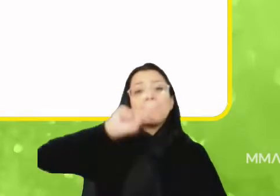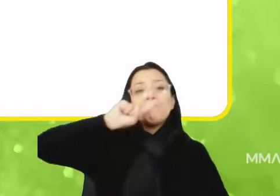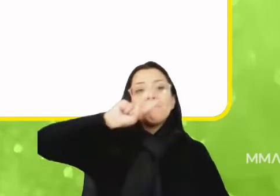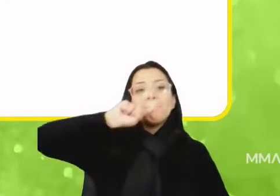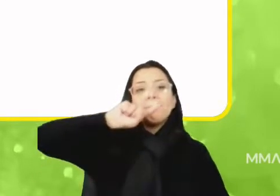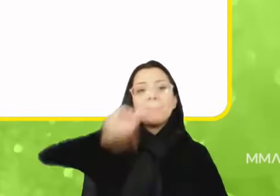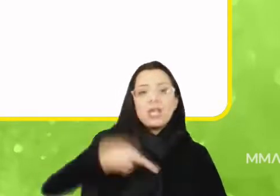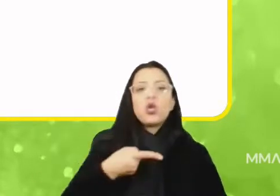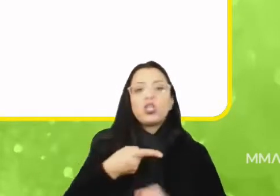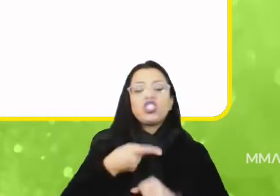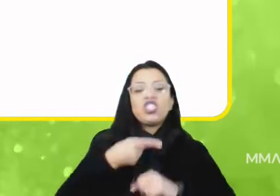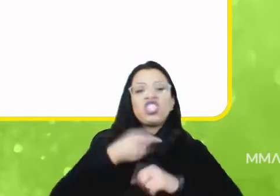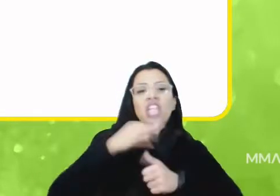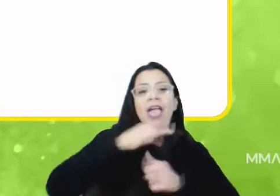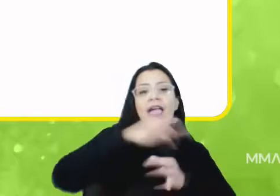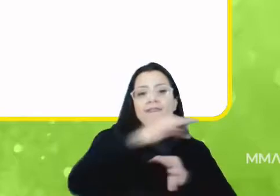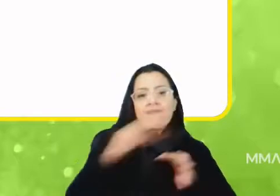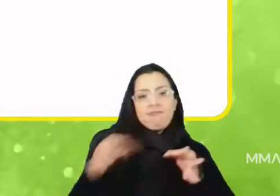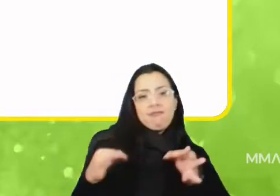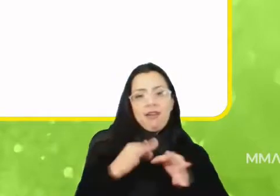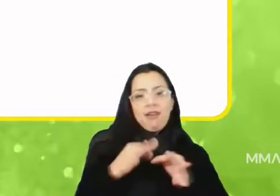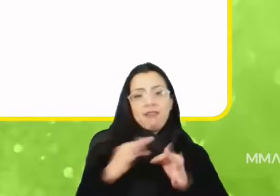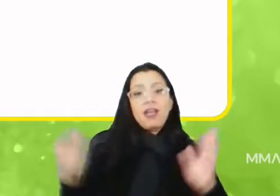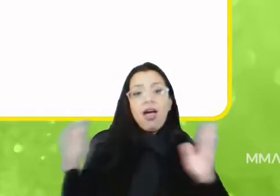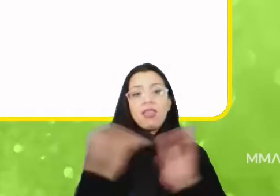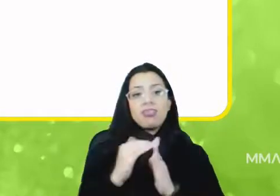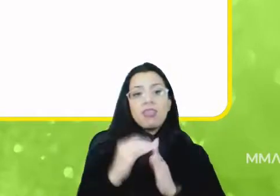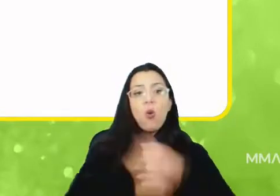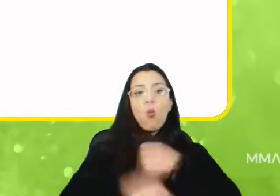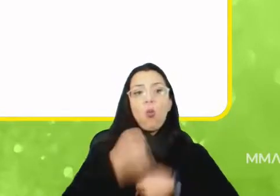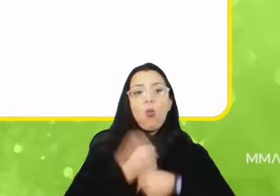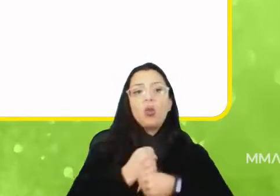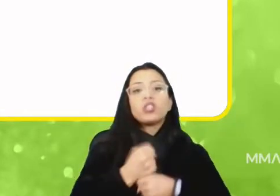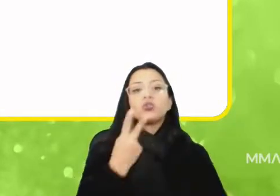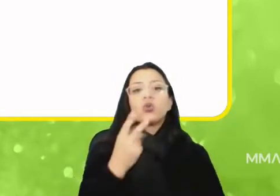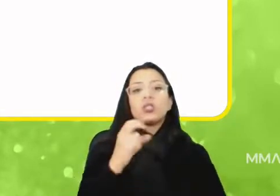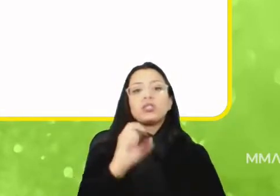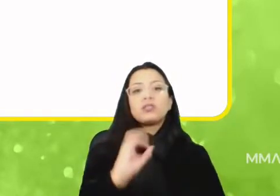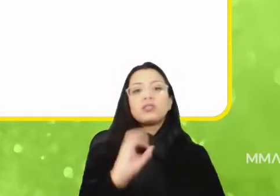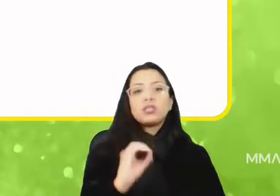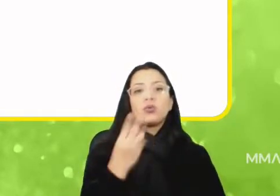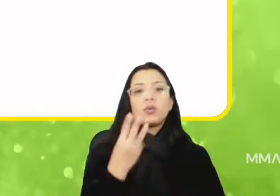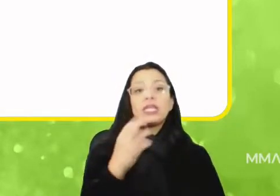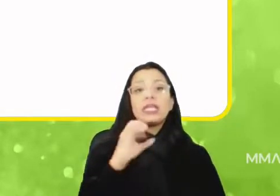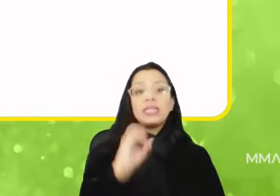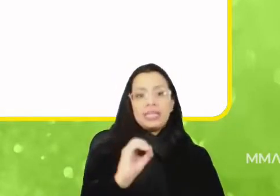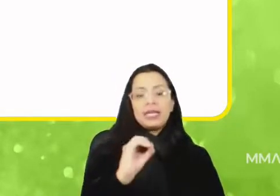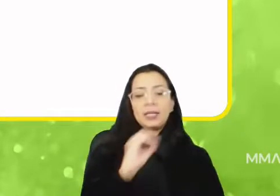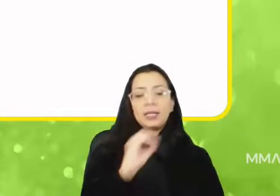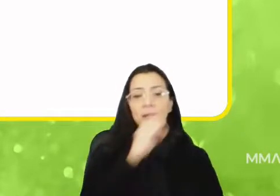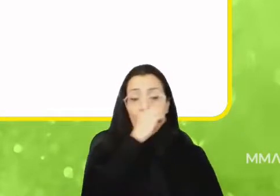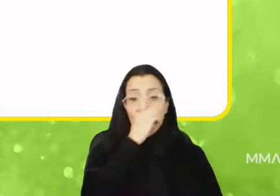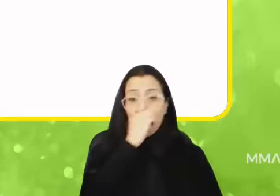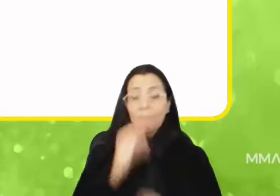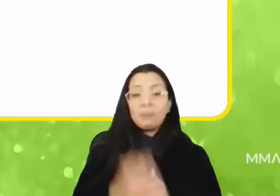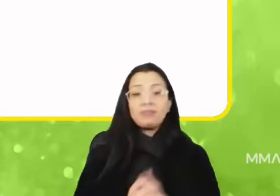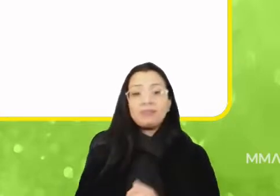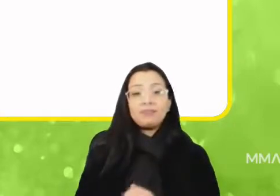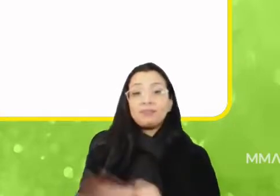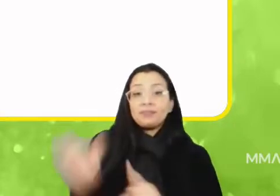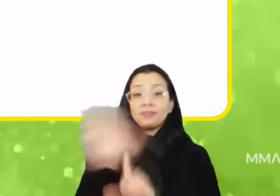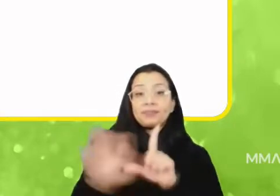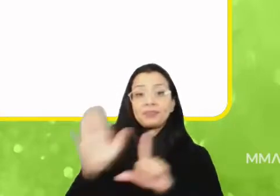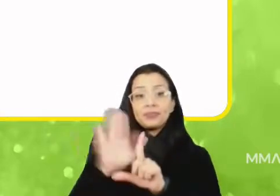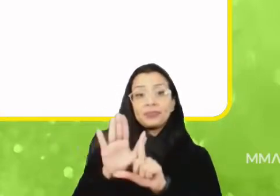Um instrumento de implementação dessa política é o Plano Nacional de Recuperação da Vegetação Nativa, Plano AVEG, que é um